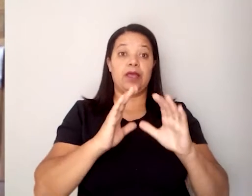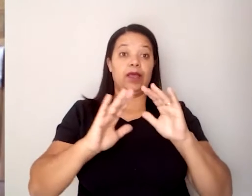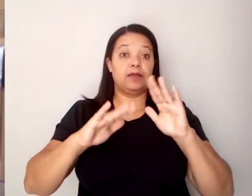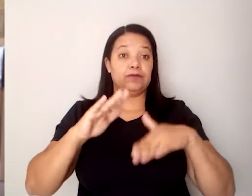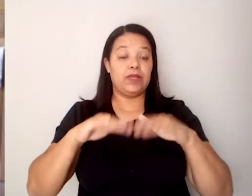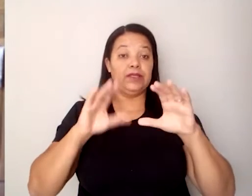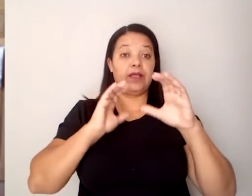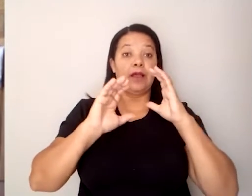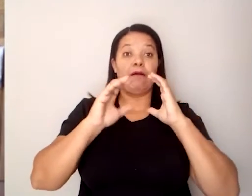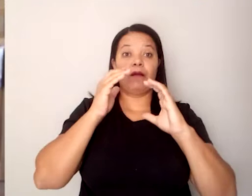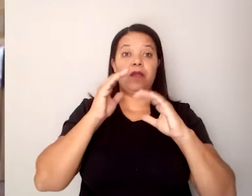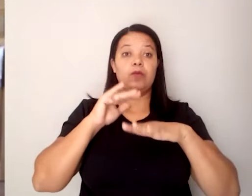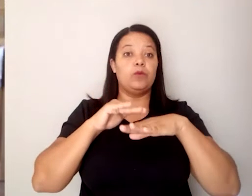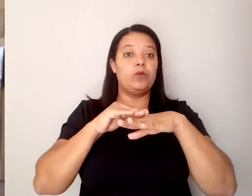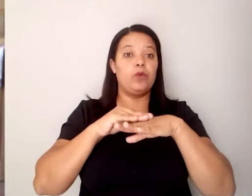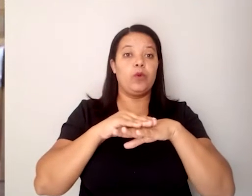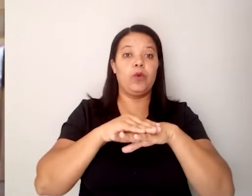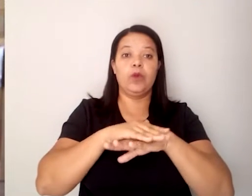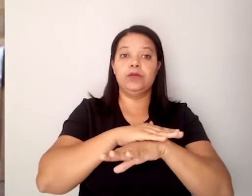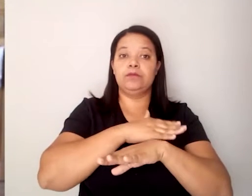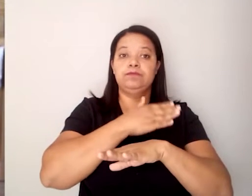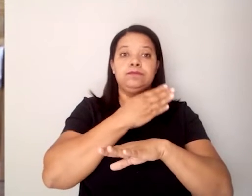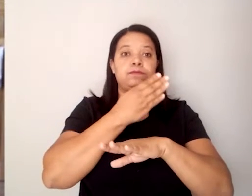Um canto, talvez, dure três dias.